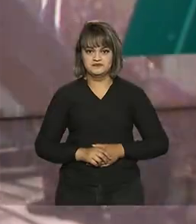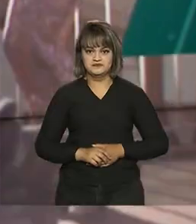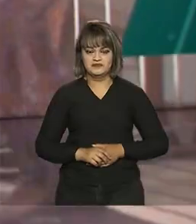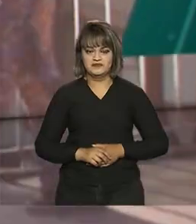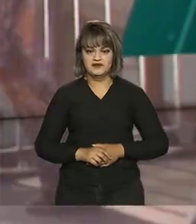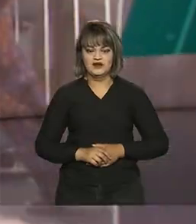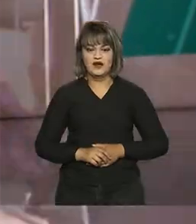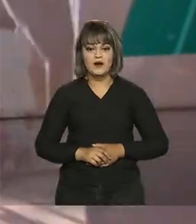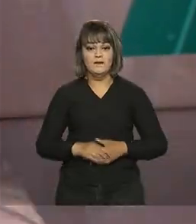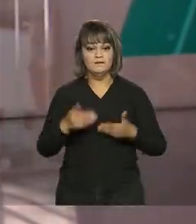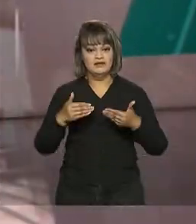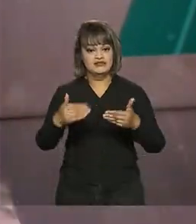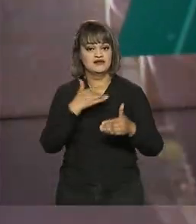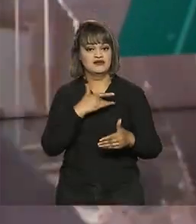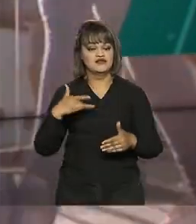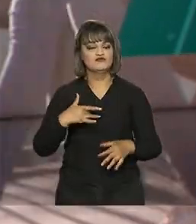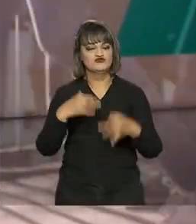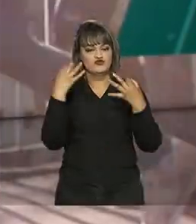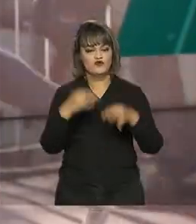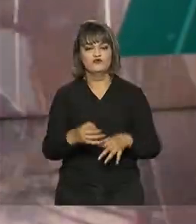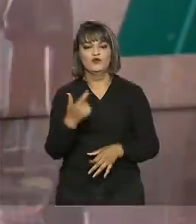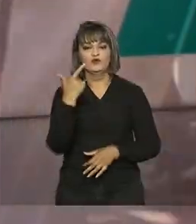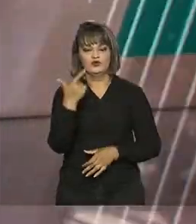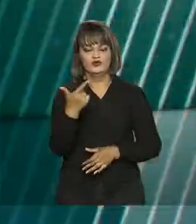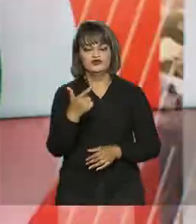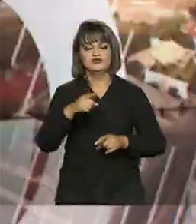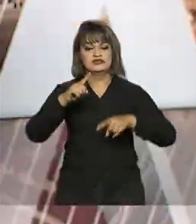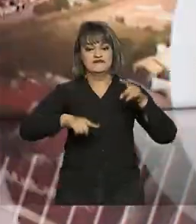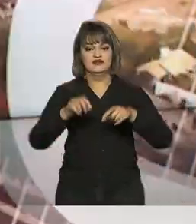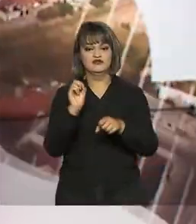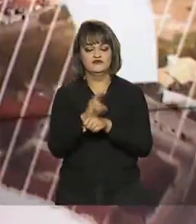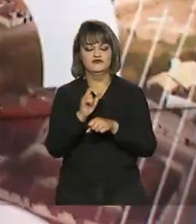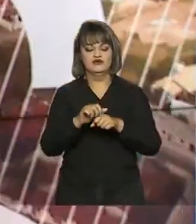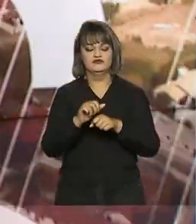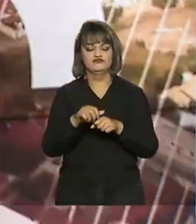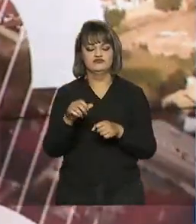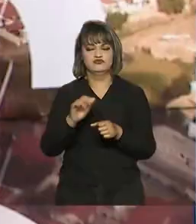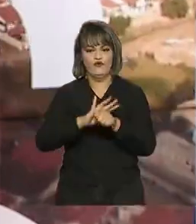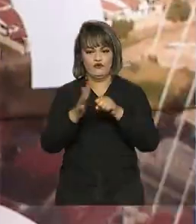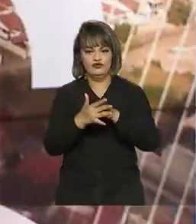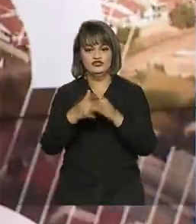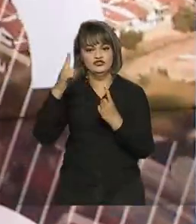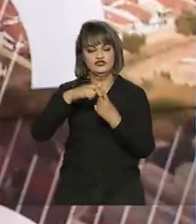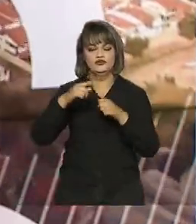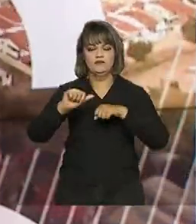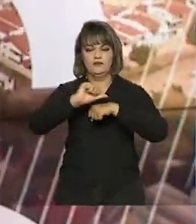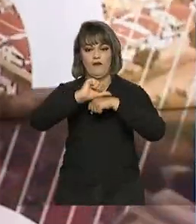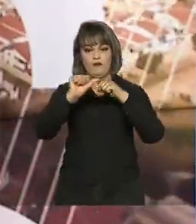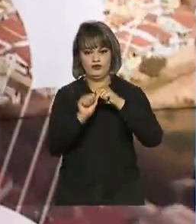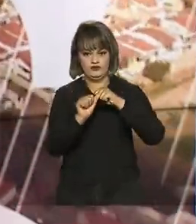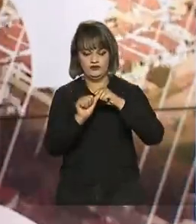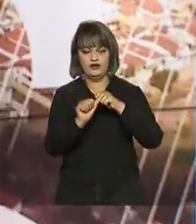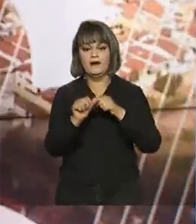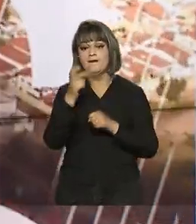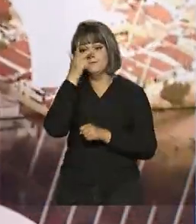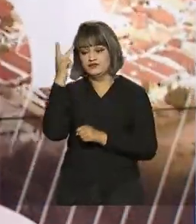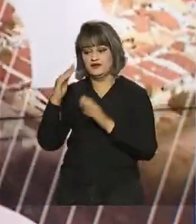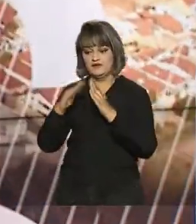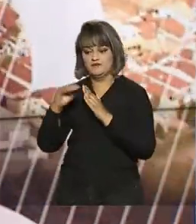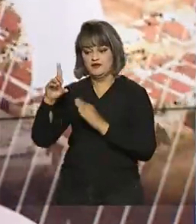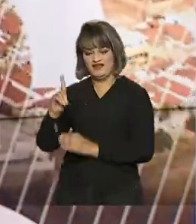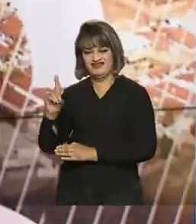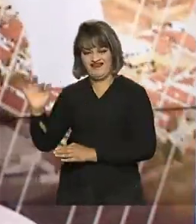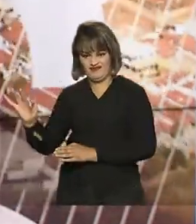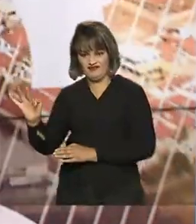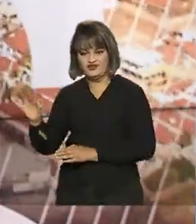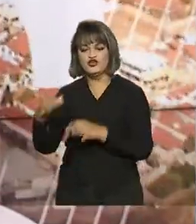O Ministério da Saúde confirmou mais dois casos da variante Ômicron no país. São duas pessoas que moram no Distrito Federal